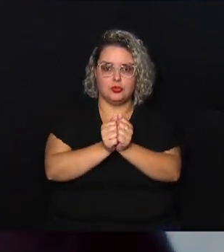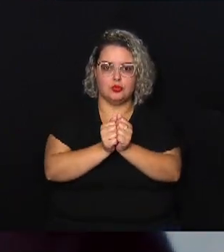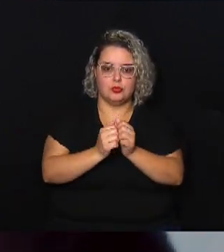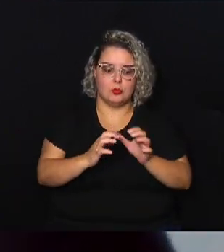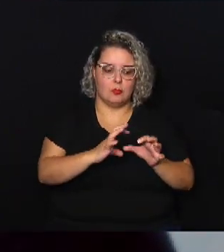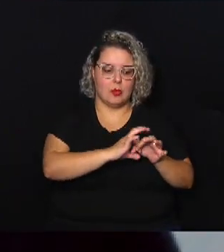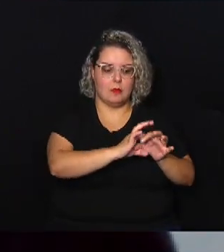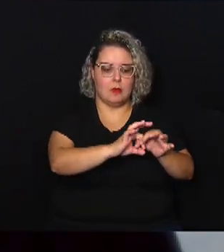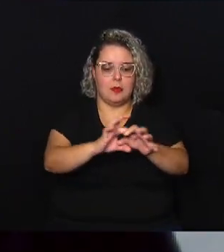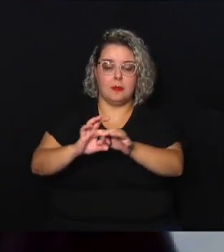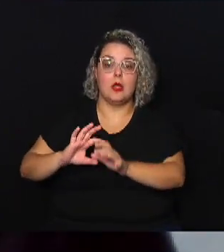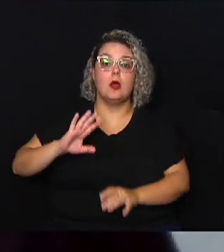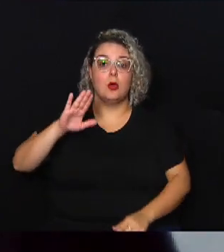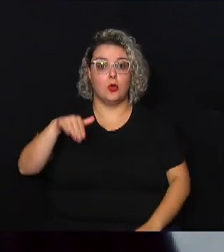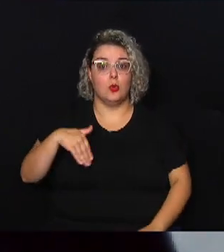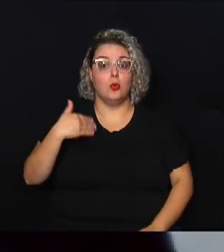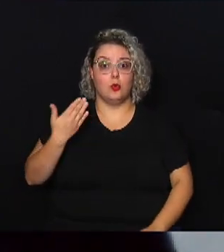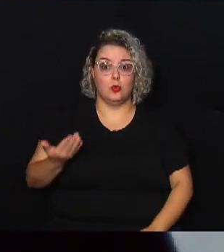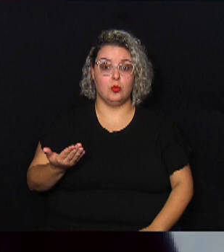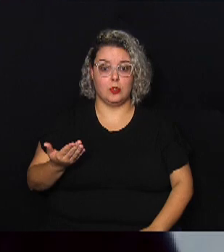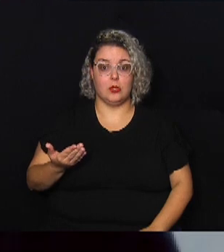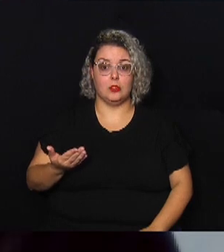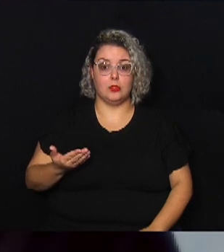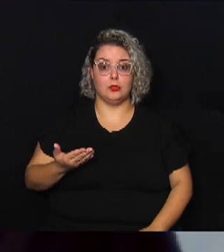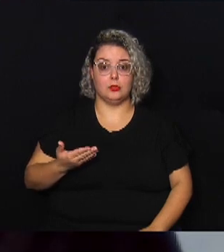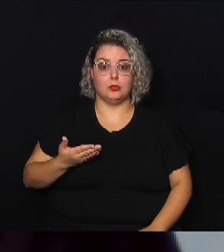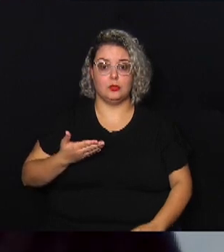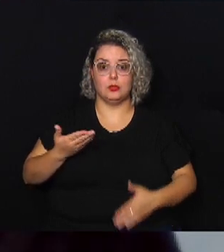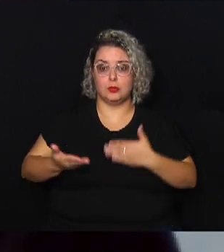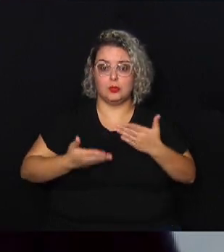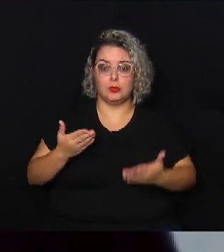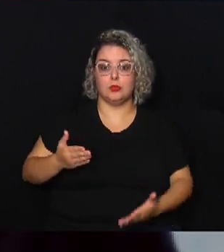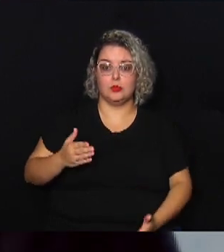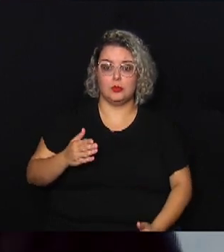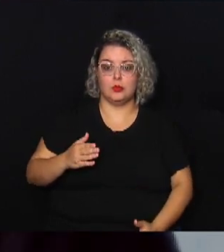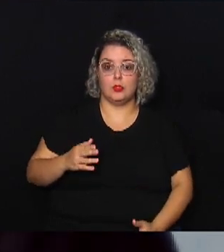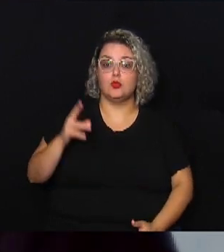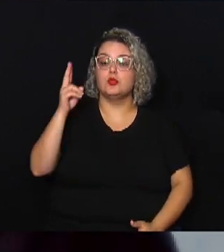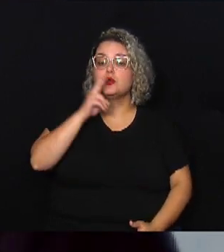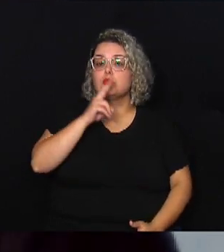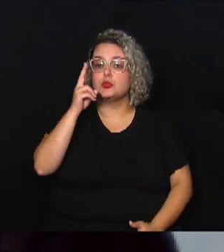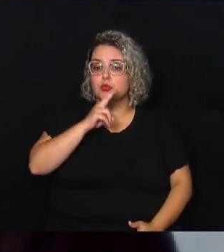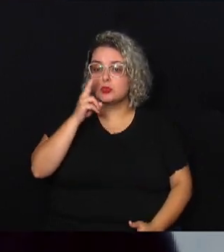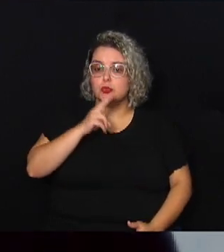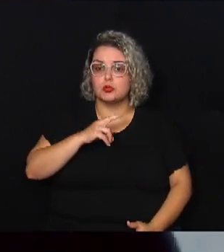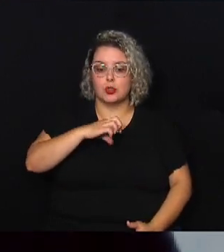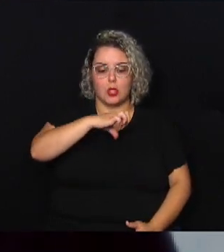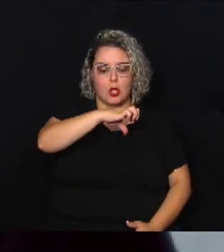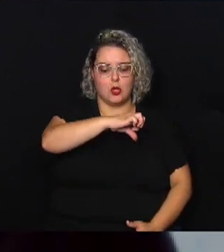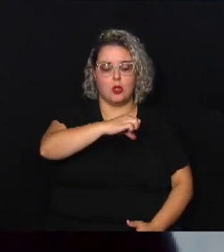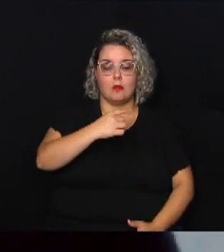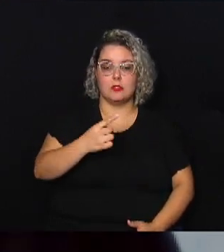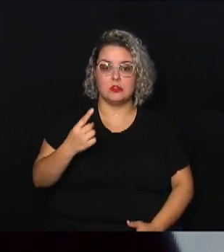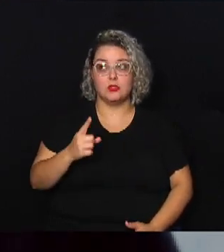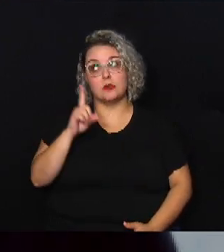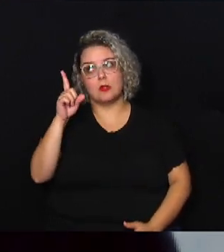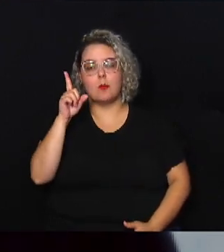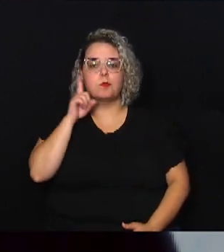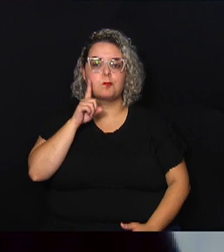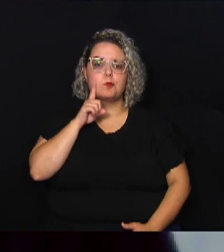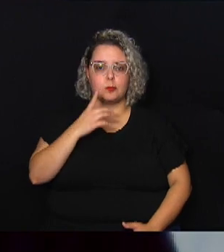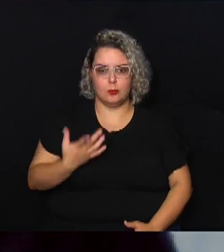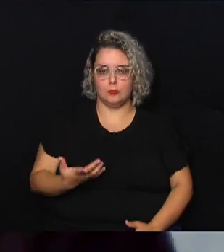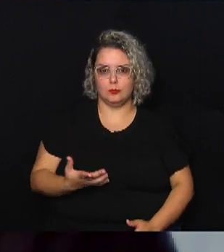na hora que você liga um serviço chamado emergência ou no serviço 911 você fala com